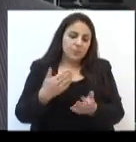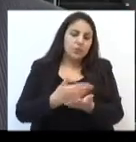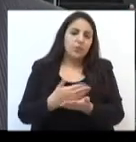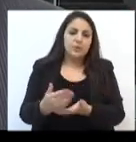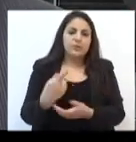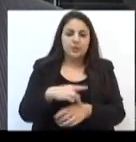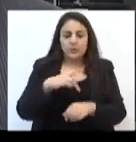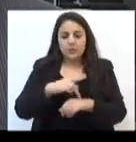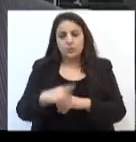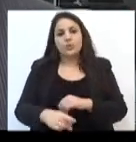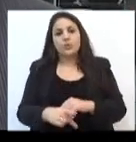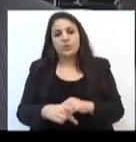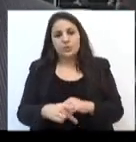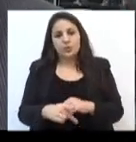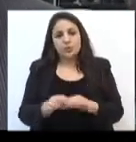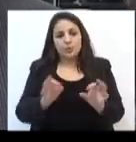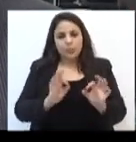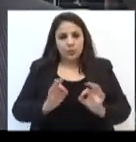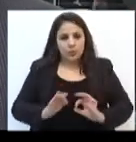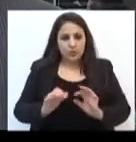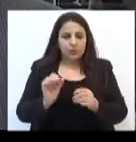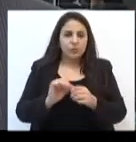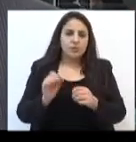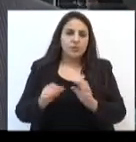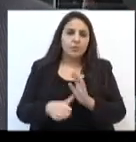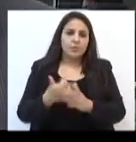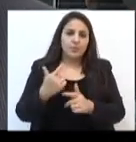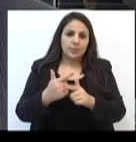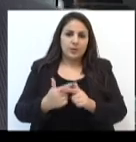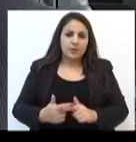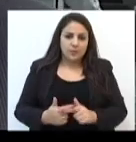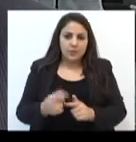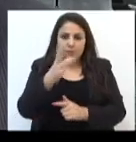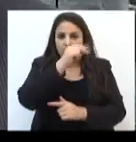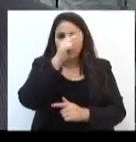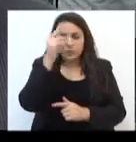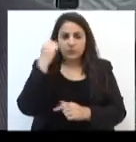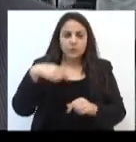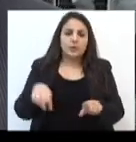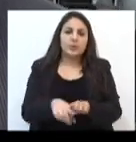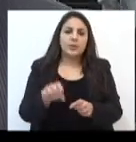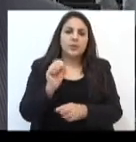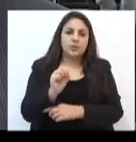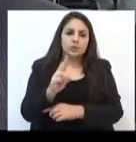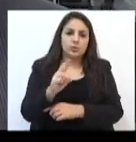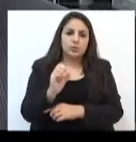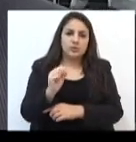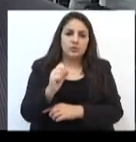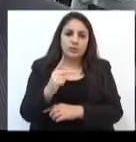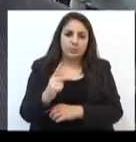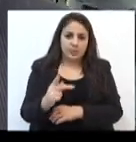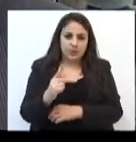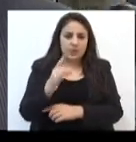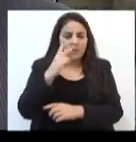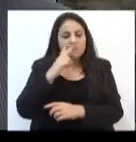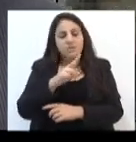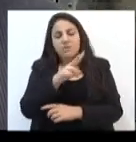piloto aqui na cidade de Passo Fundo, projeto feito pela primeira vez, um convênio entre o município e a SUSEP que visa